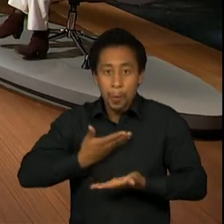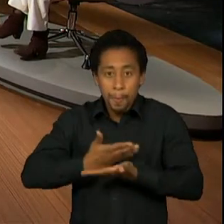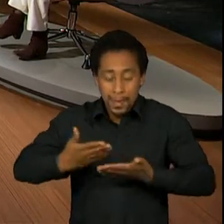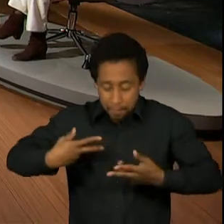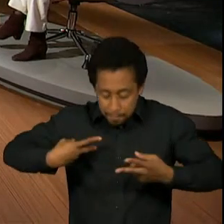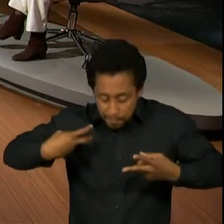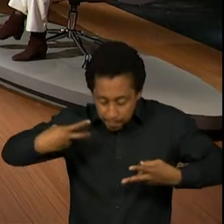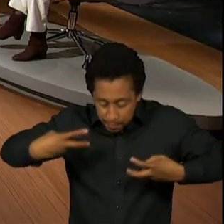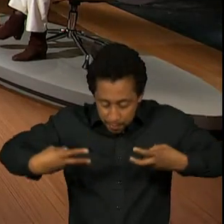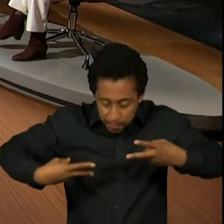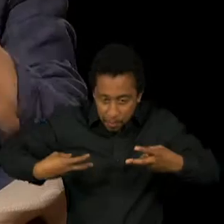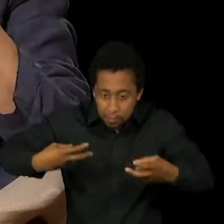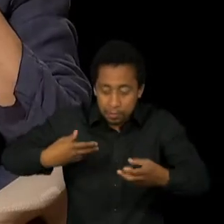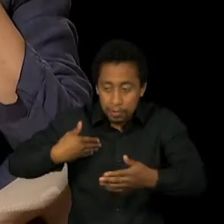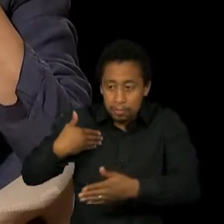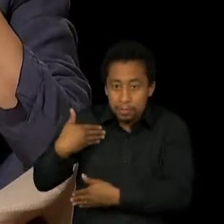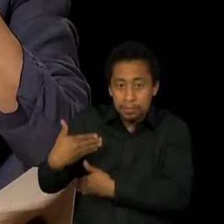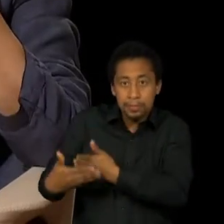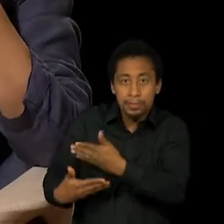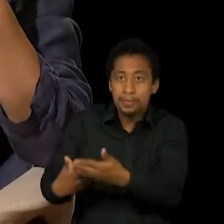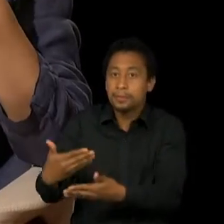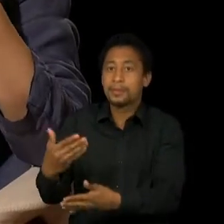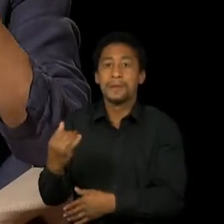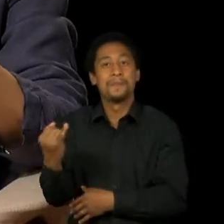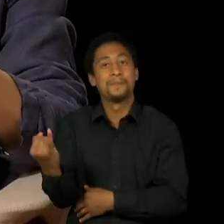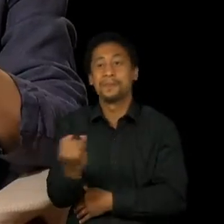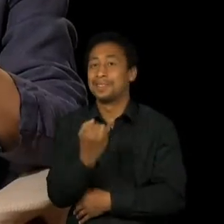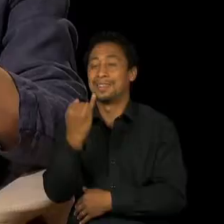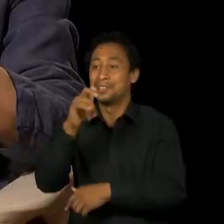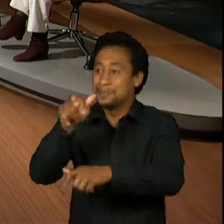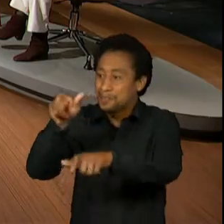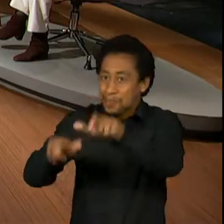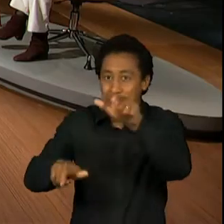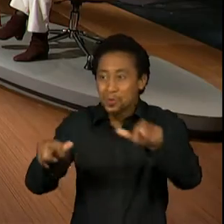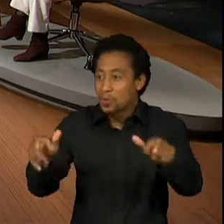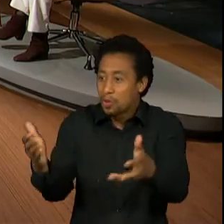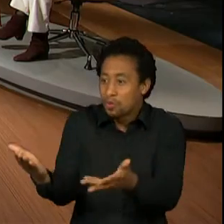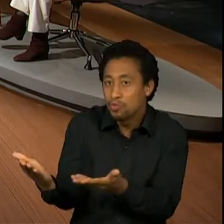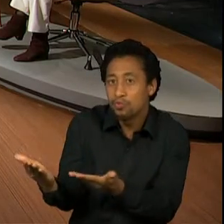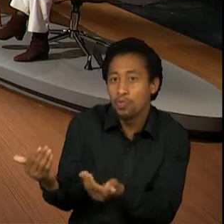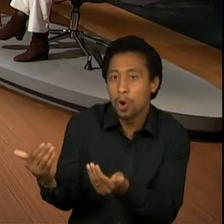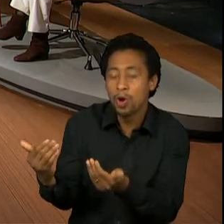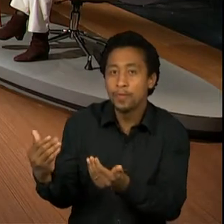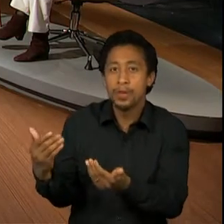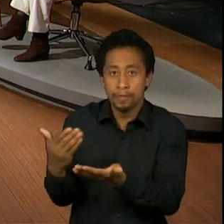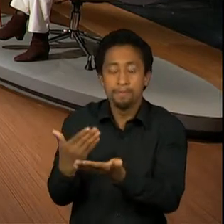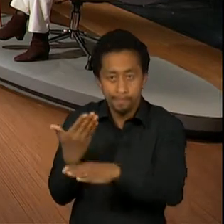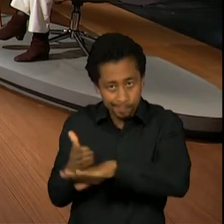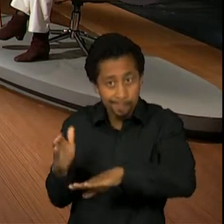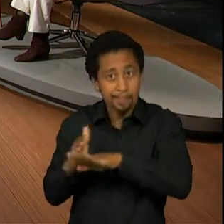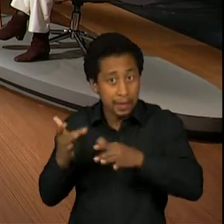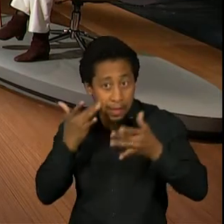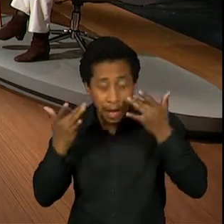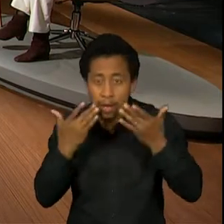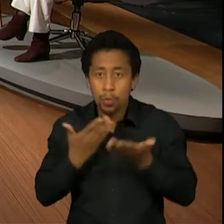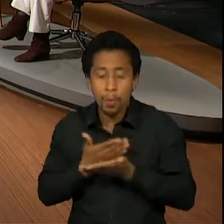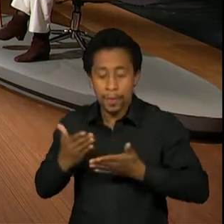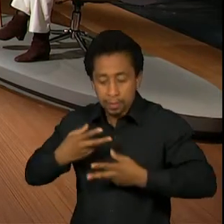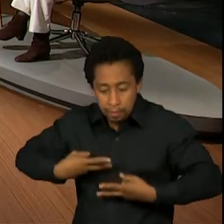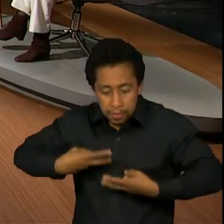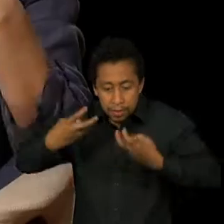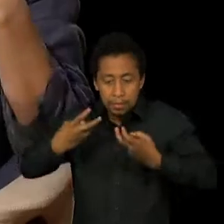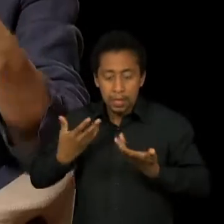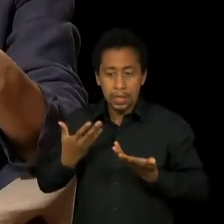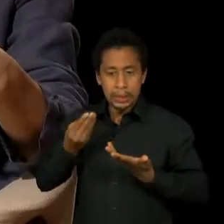importante isso na formação de qualquer jovem. Porque você se conhece, se coloca em situações diferentes, você se coloca em situações que você não se